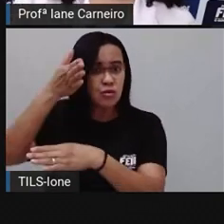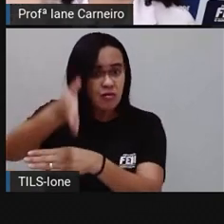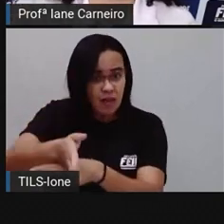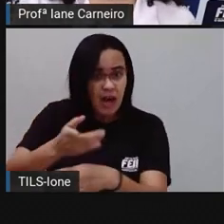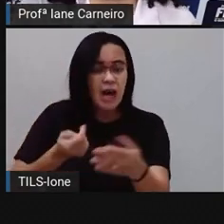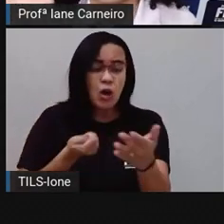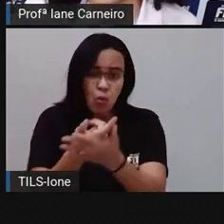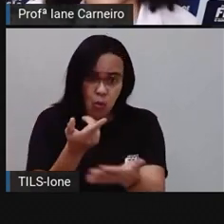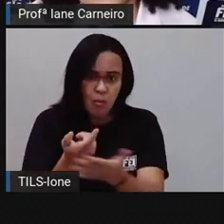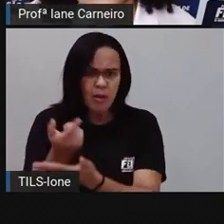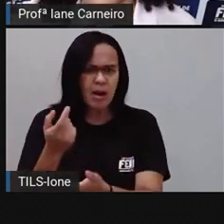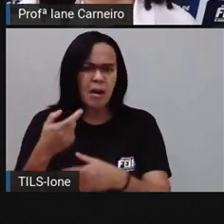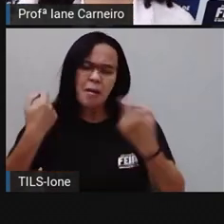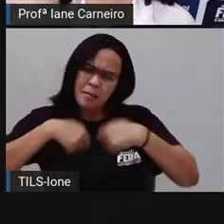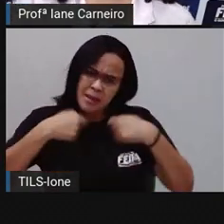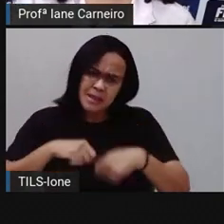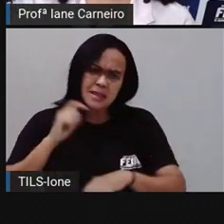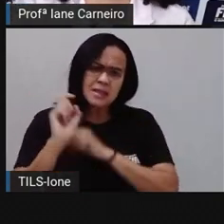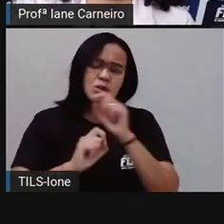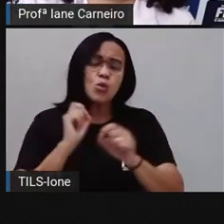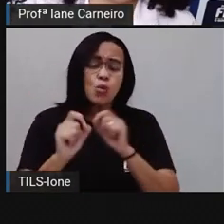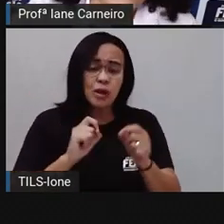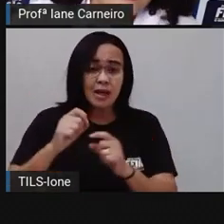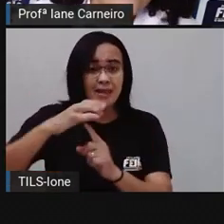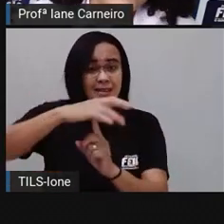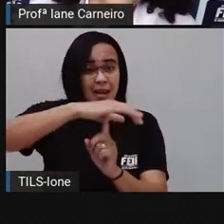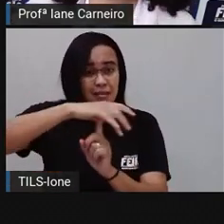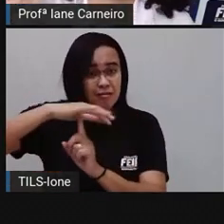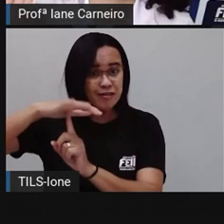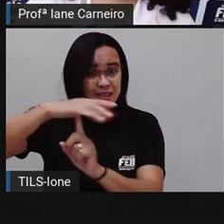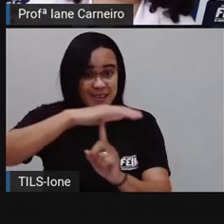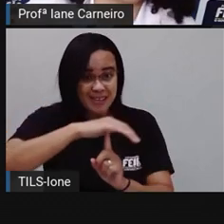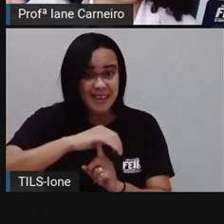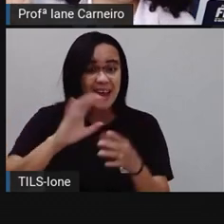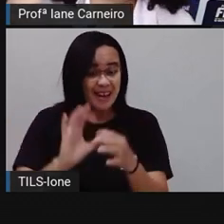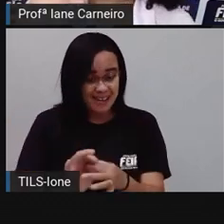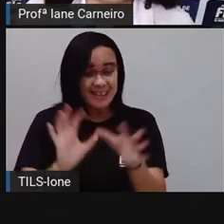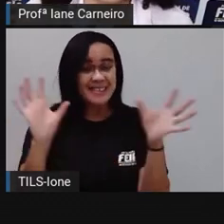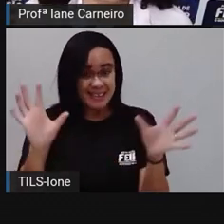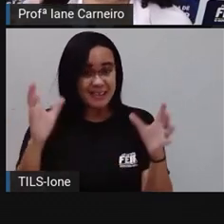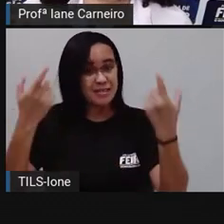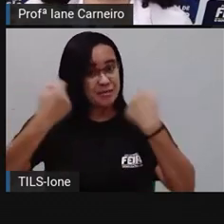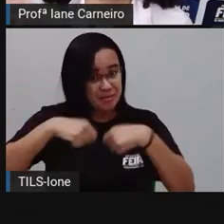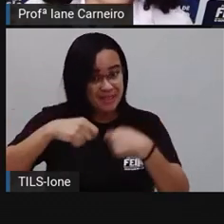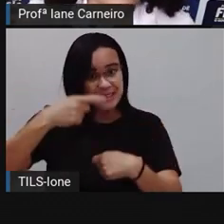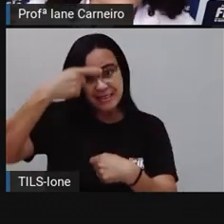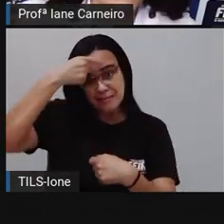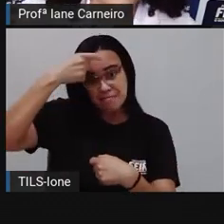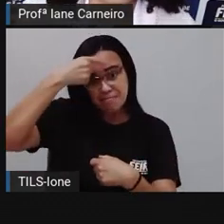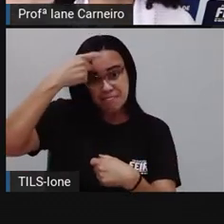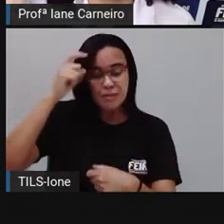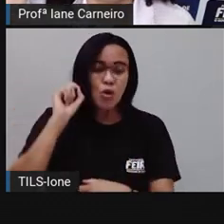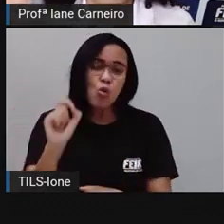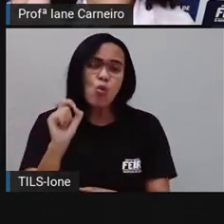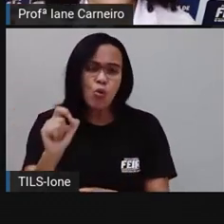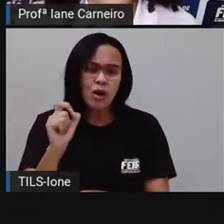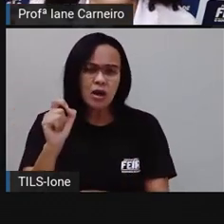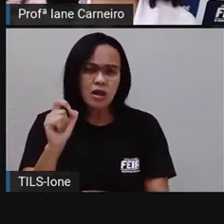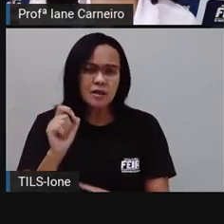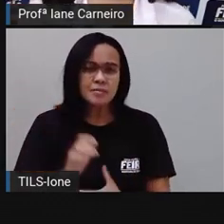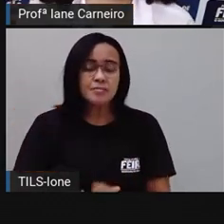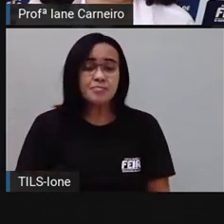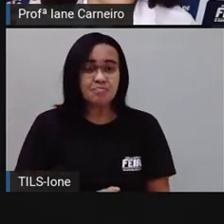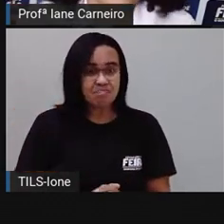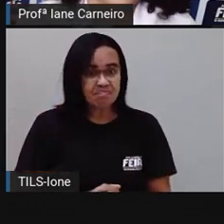que vai frequentar a feira livre, vai frequentar o centro de abastecimento, precisa ter o cuidado, né? Em conservar